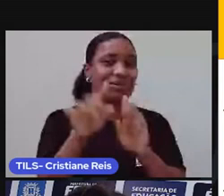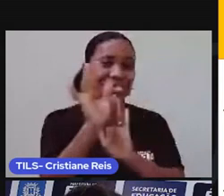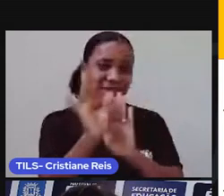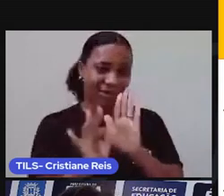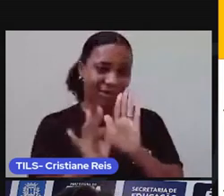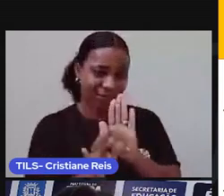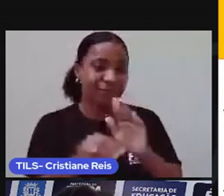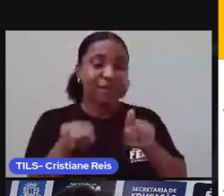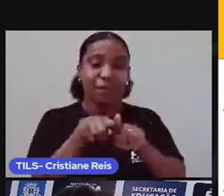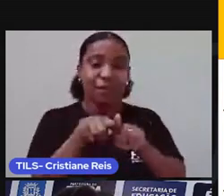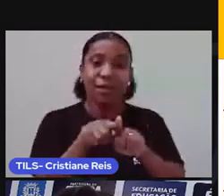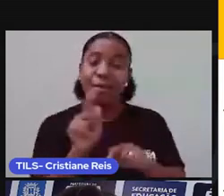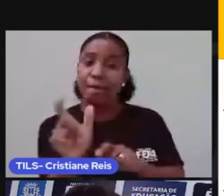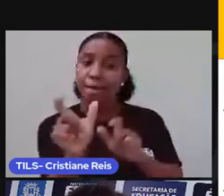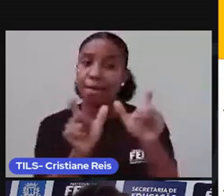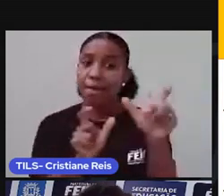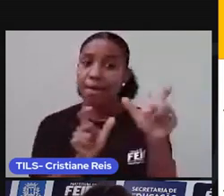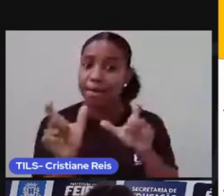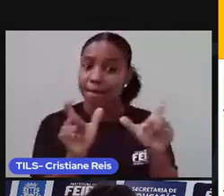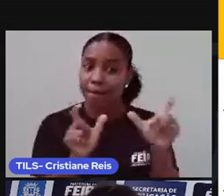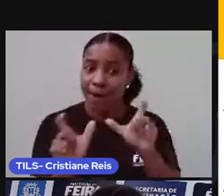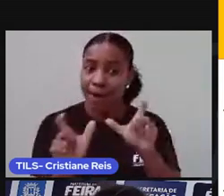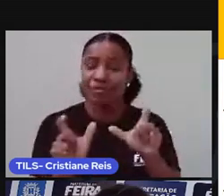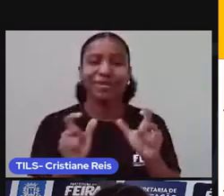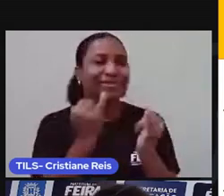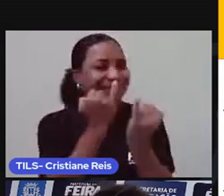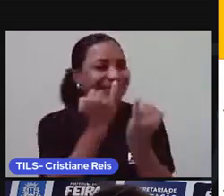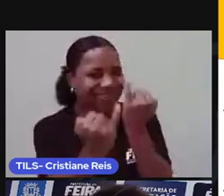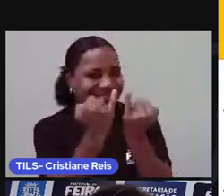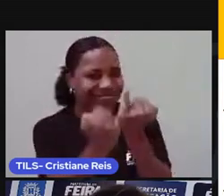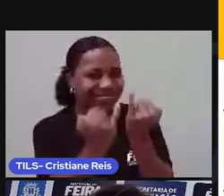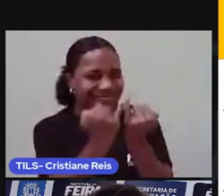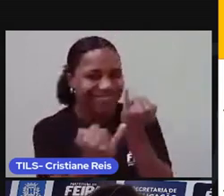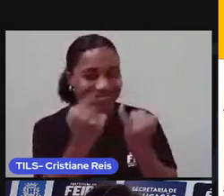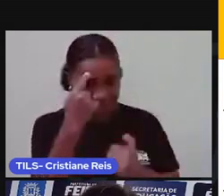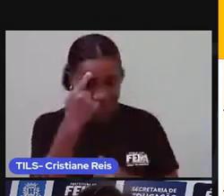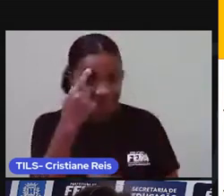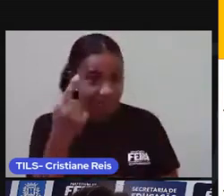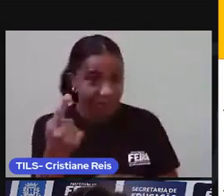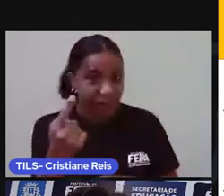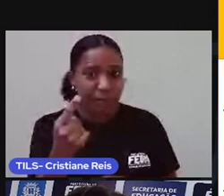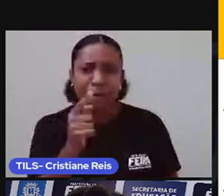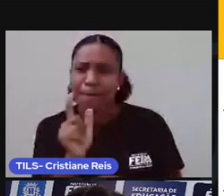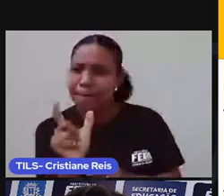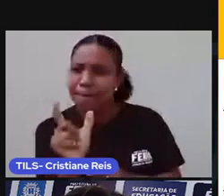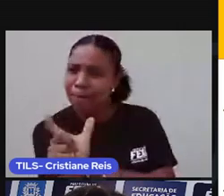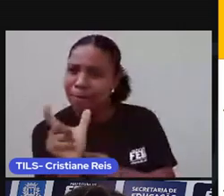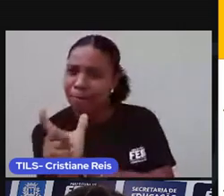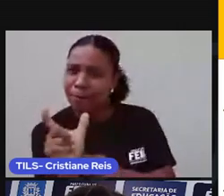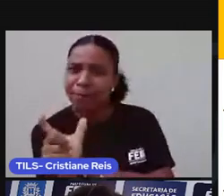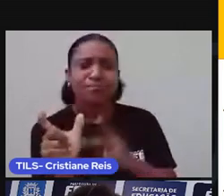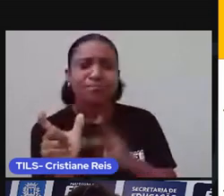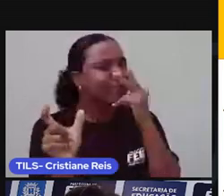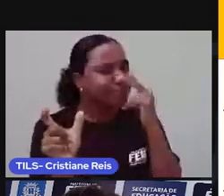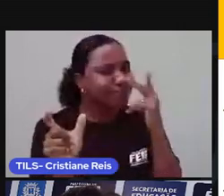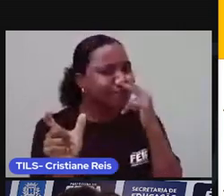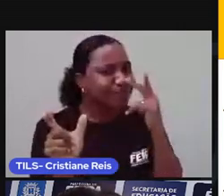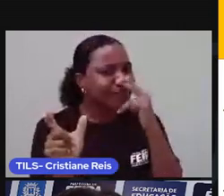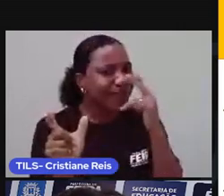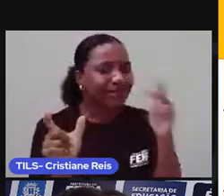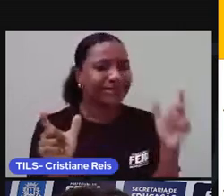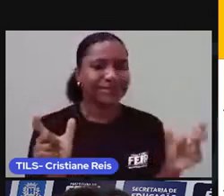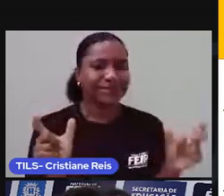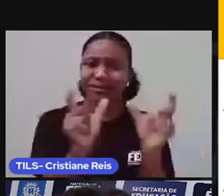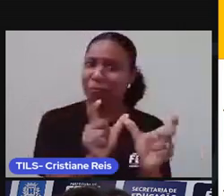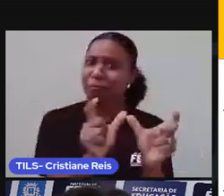aquelas palavras chamadas de transparentes ou cognatas que se parecem bastante com outras